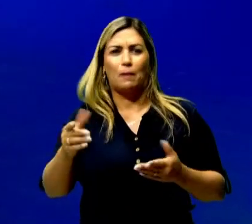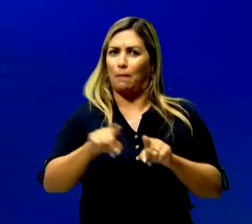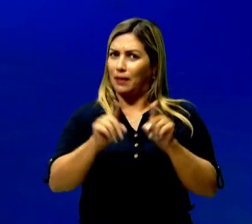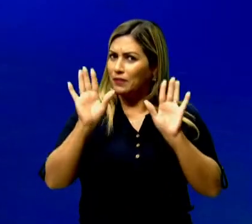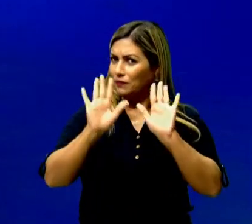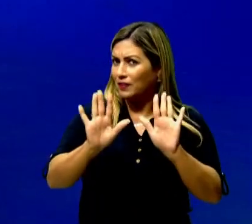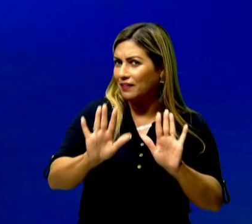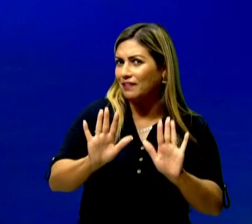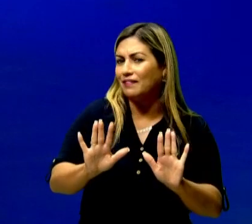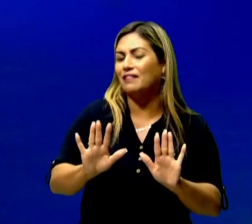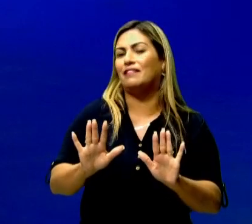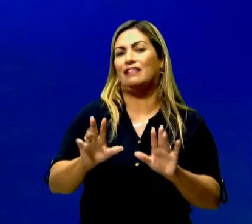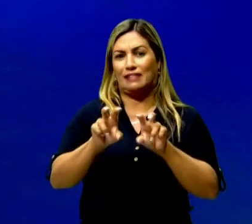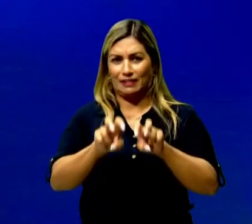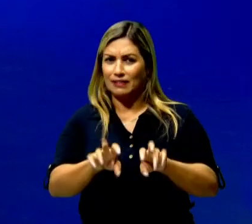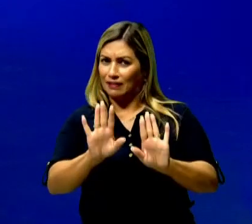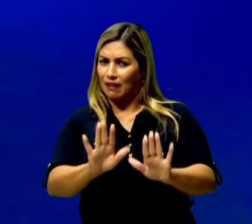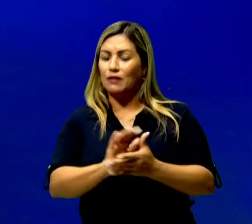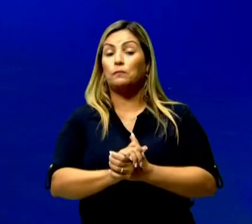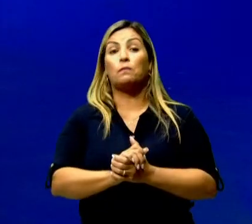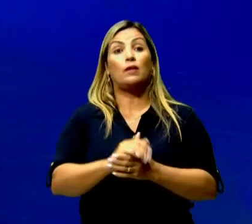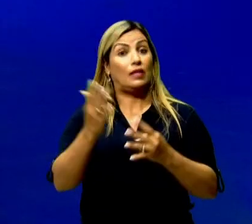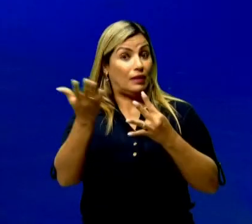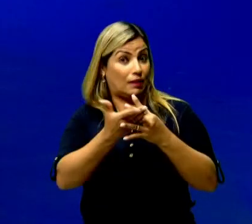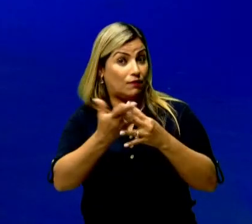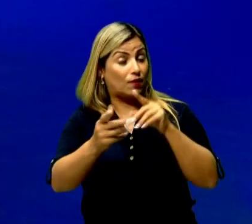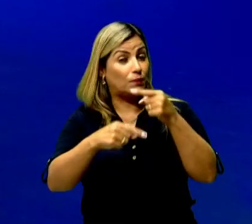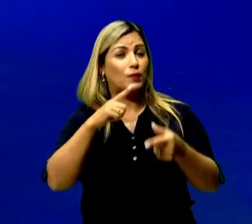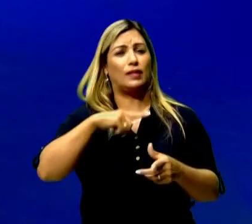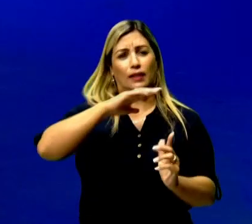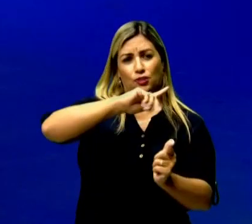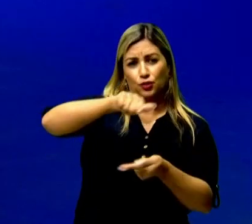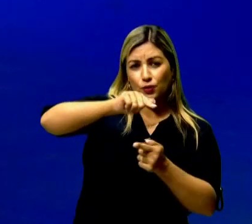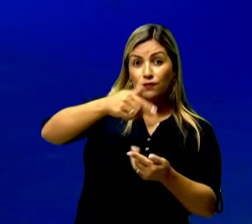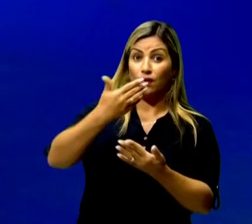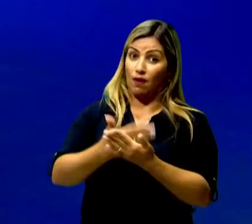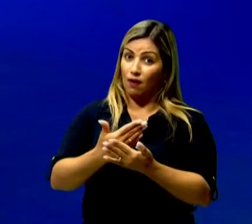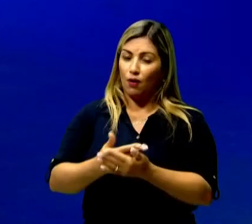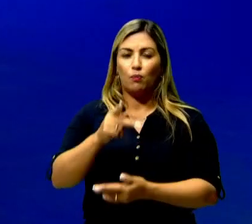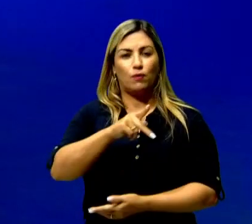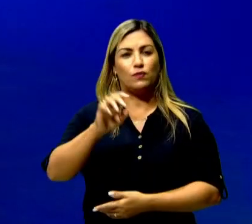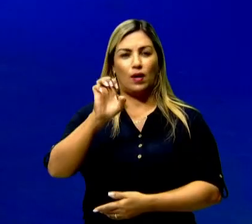saiam daí, porque depois do intervalo tem aula de geografia com o professor Emerson. tchau. Tchau,